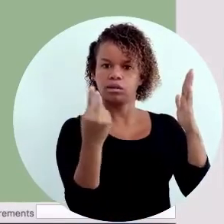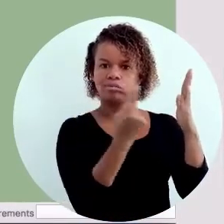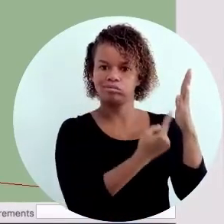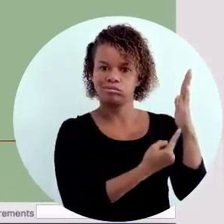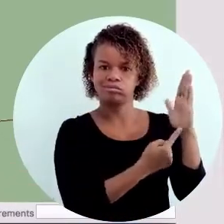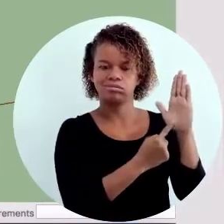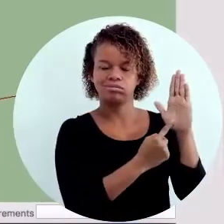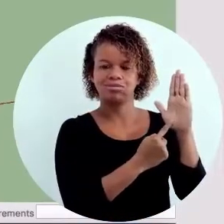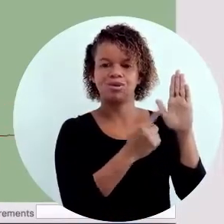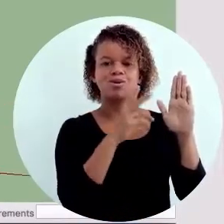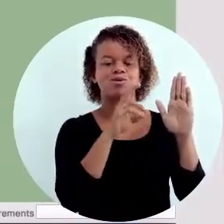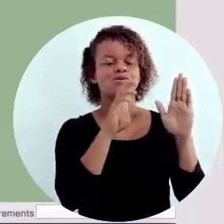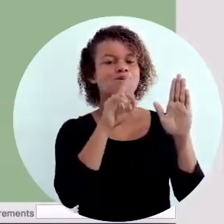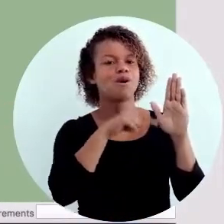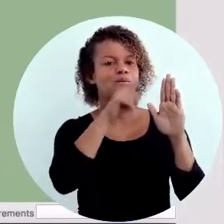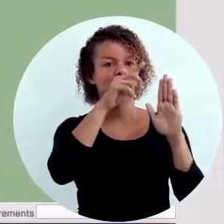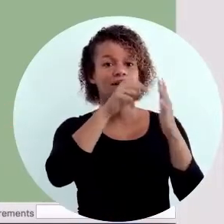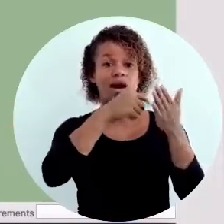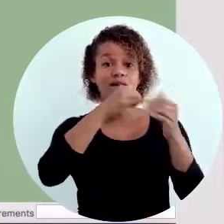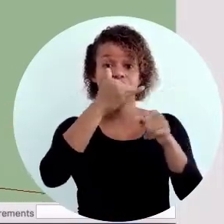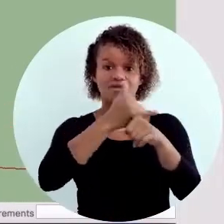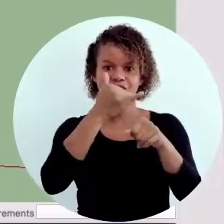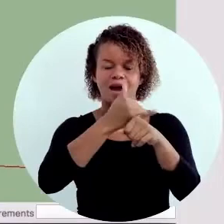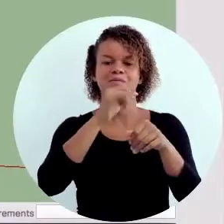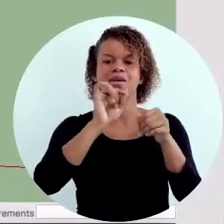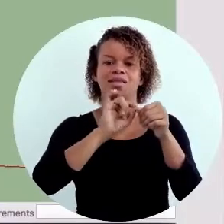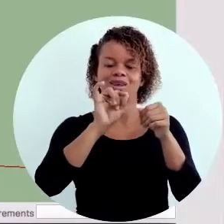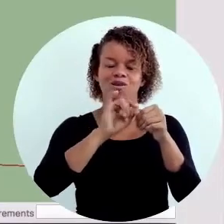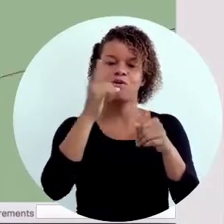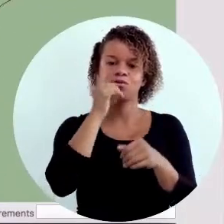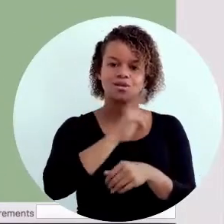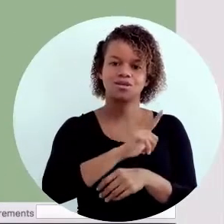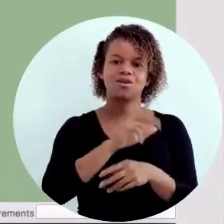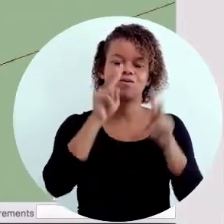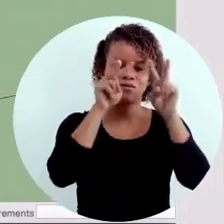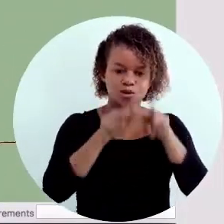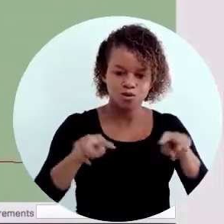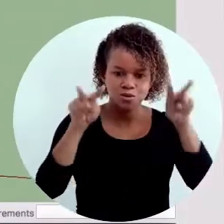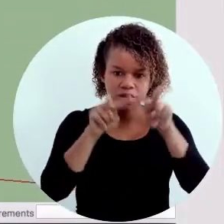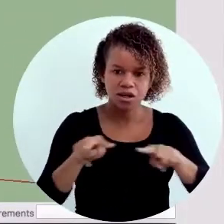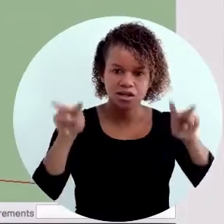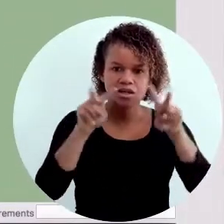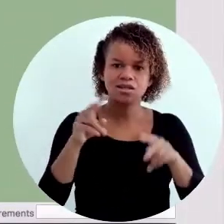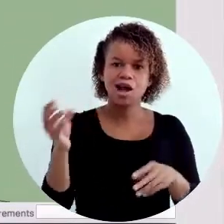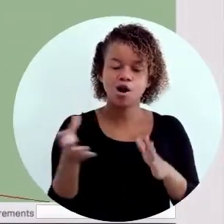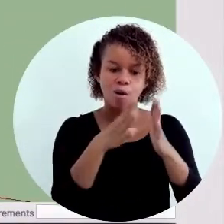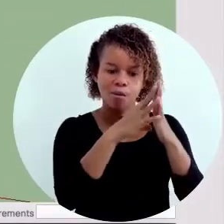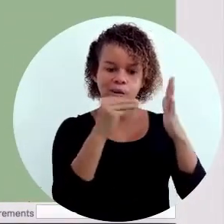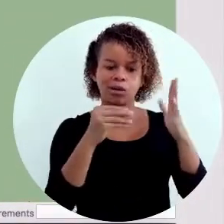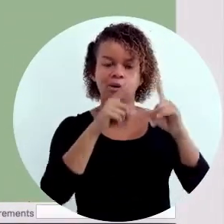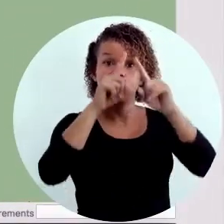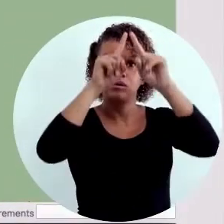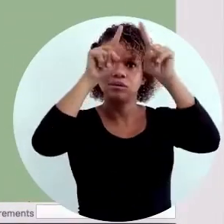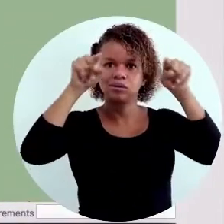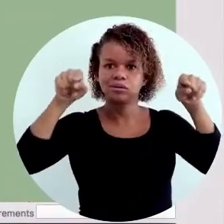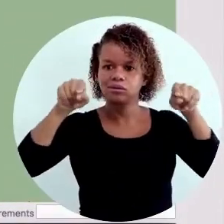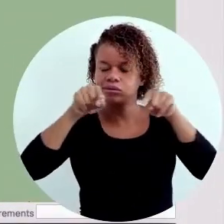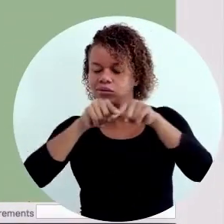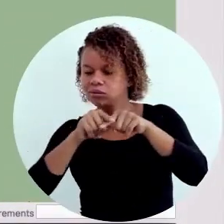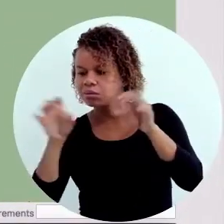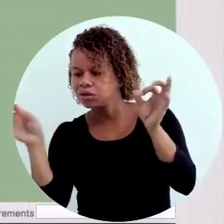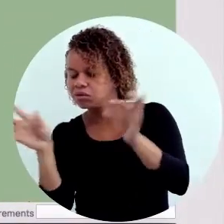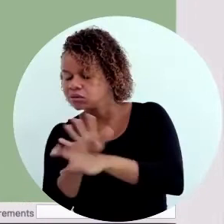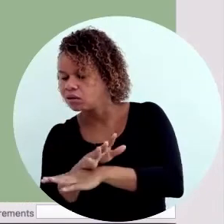Aqui nós temos então o modelo. Com o Orbit. A ferramenta Orbit eu consigo visualizar